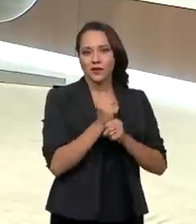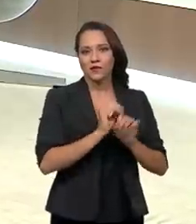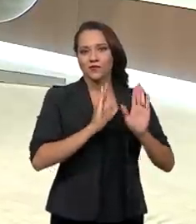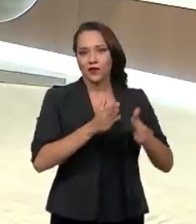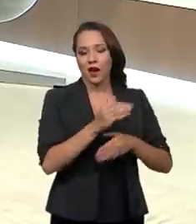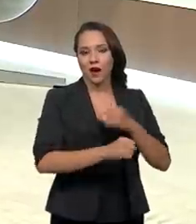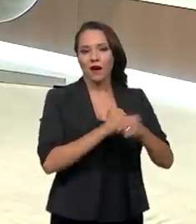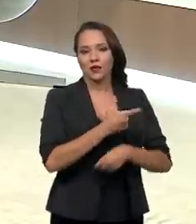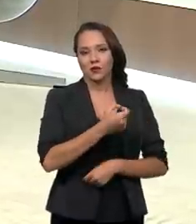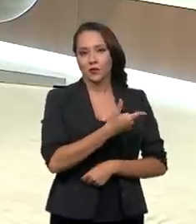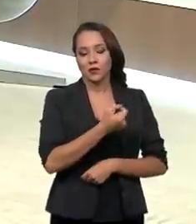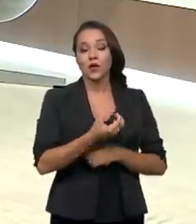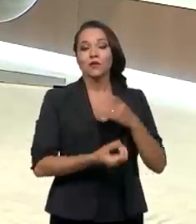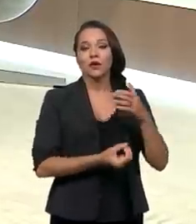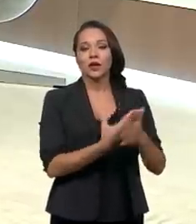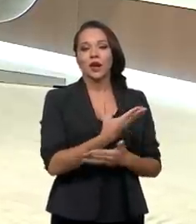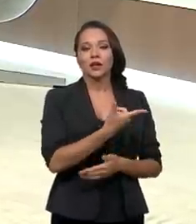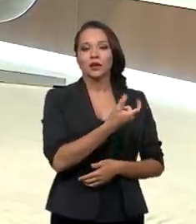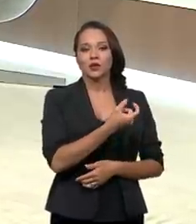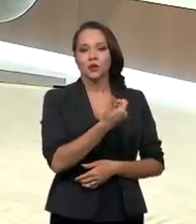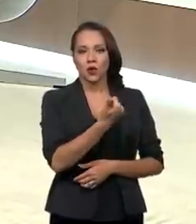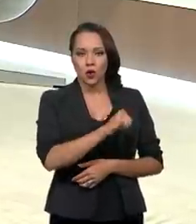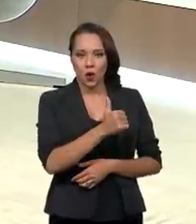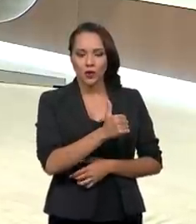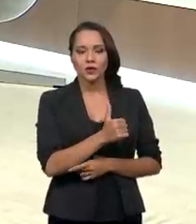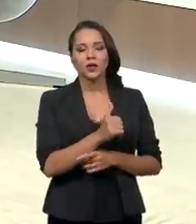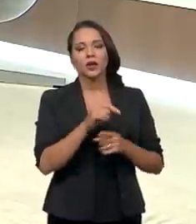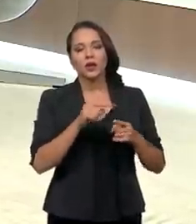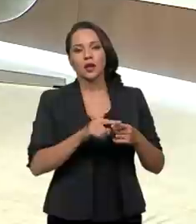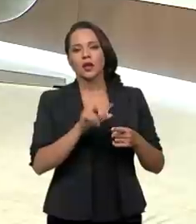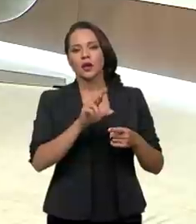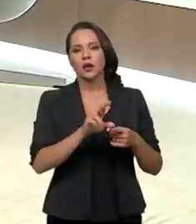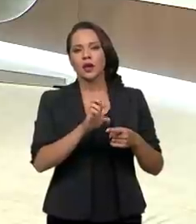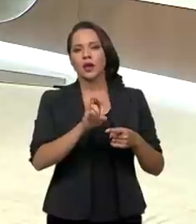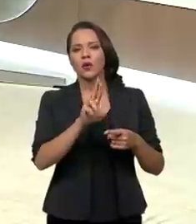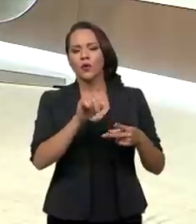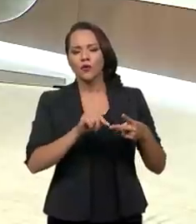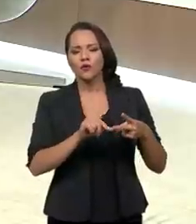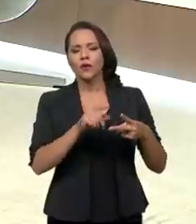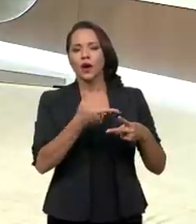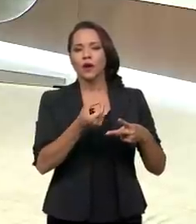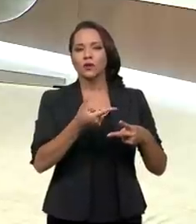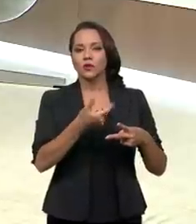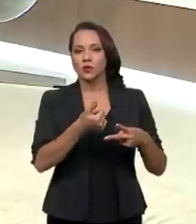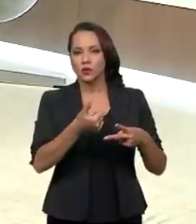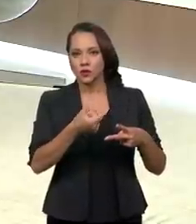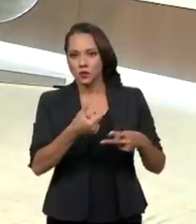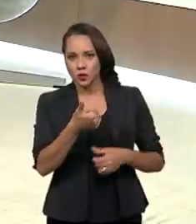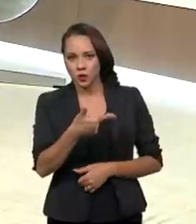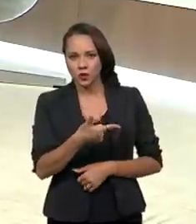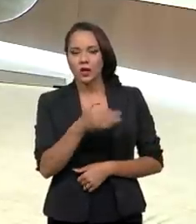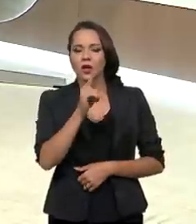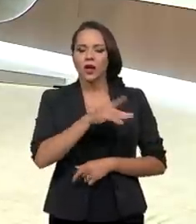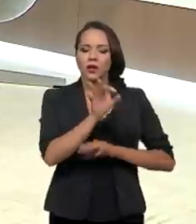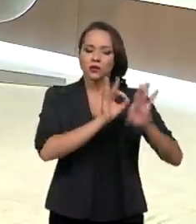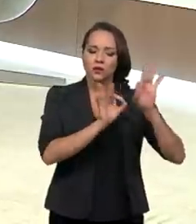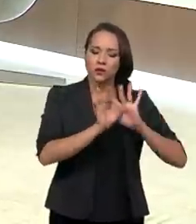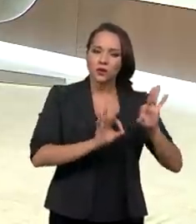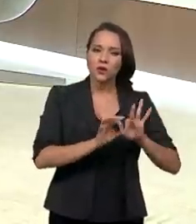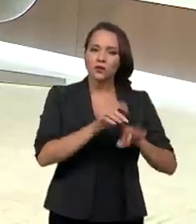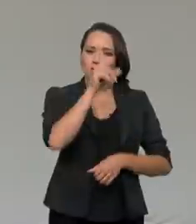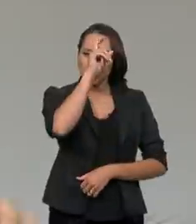2021. Ela foi criada em 2011 e o REUF é de 2012, né? Esse programa de restauração dos hospitais